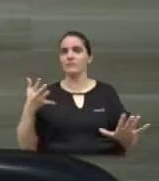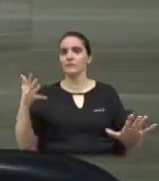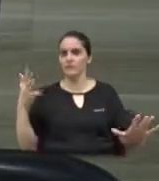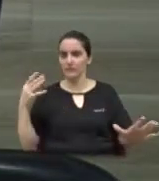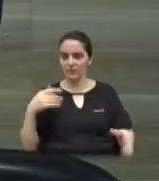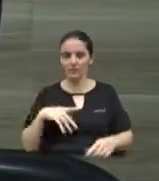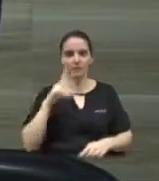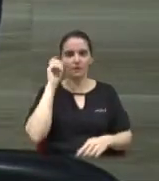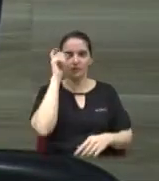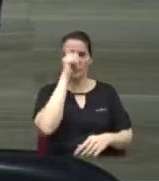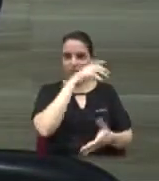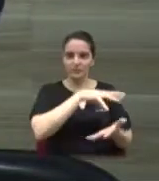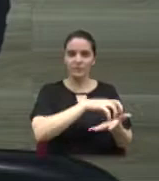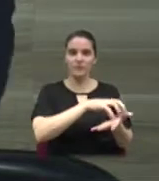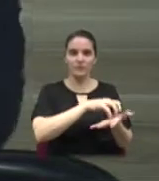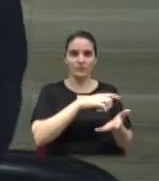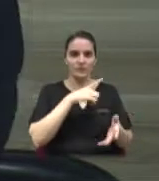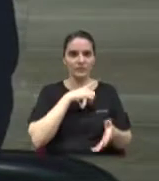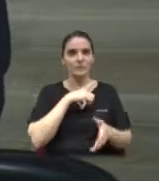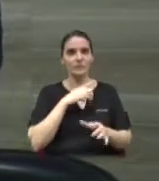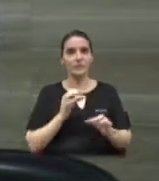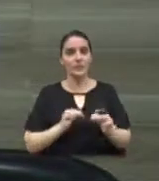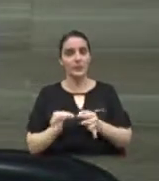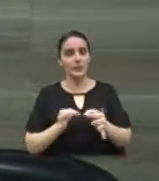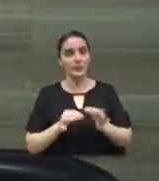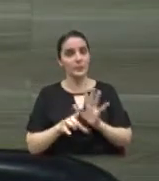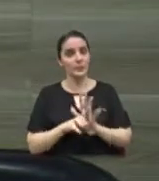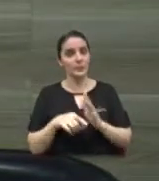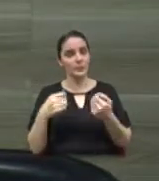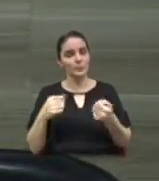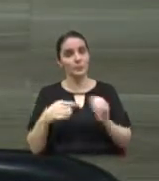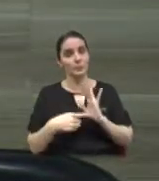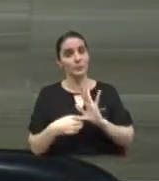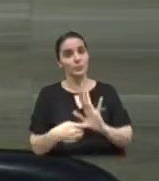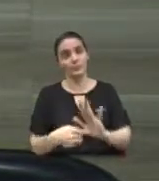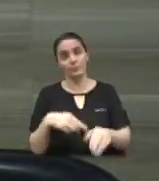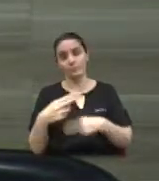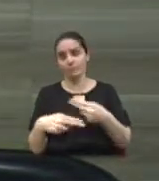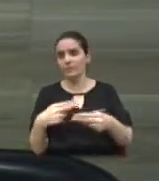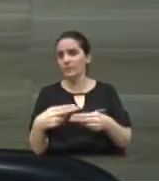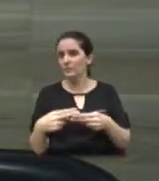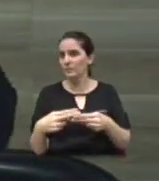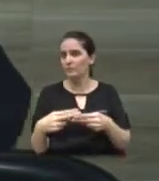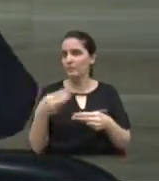têm projeto de lei que vai ter que tornar público. Obviamente que,